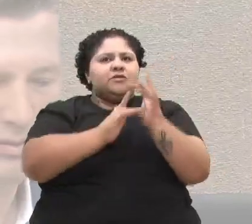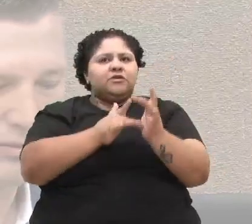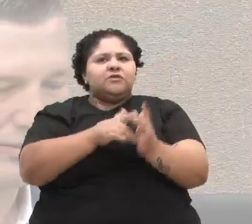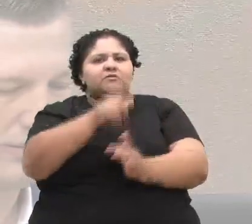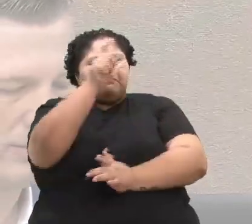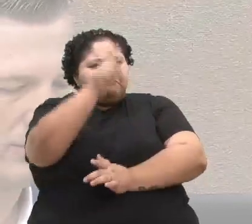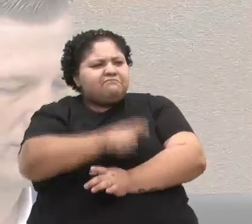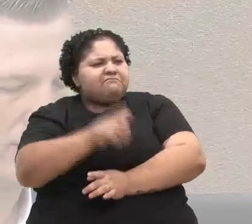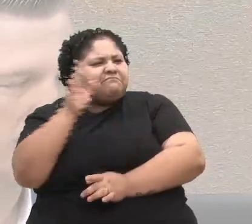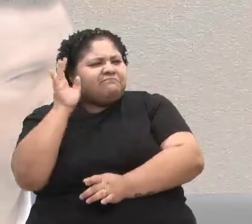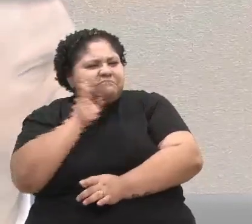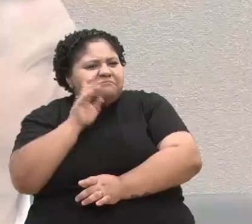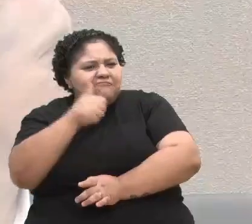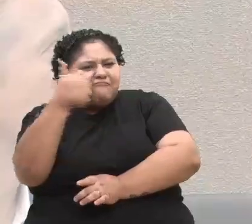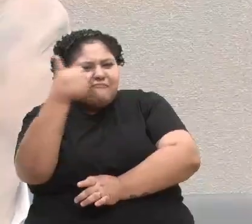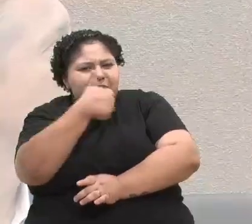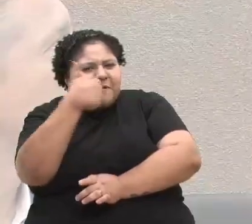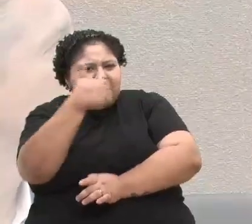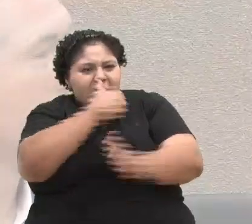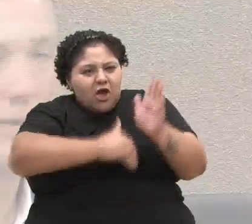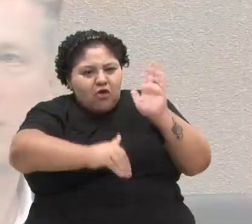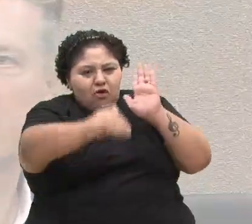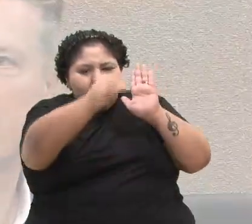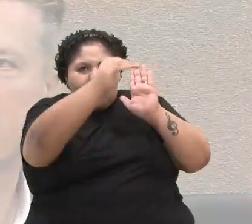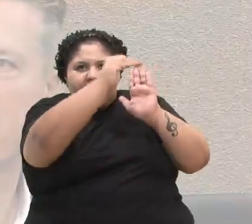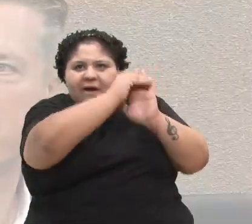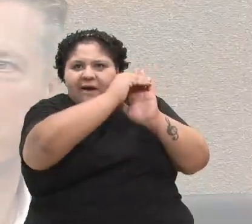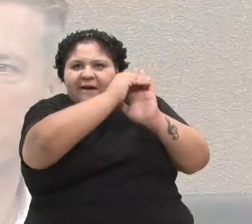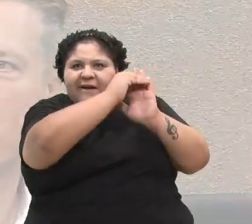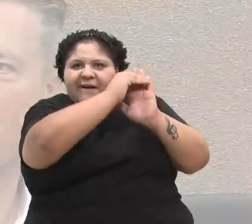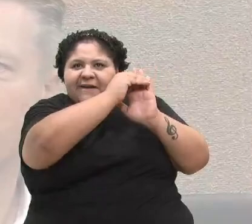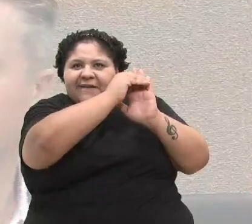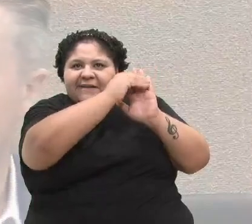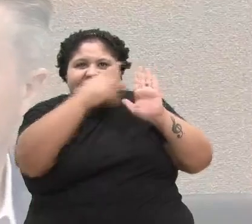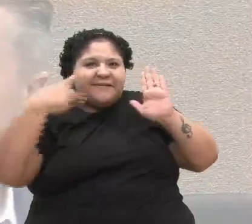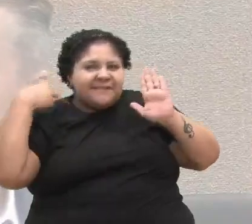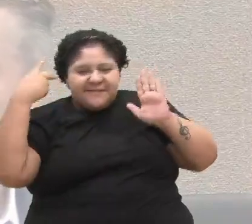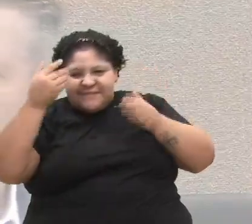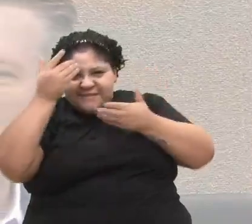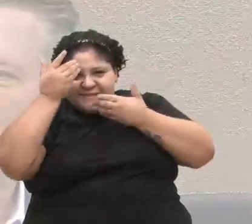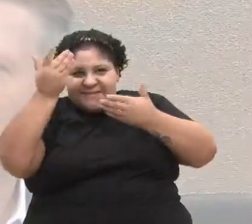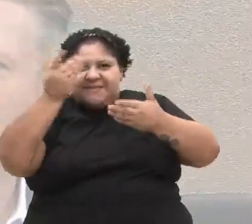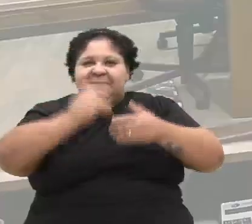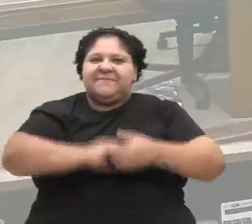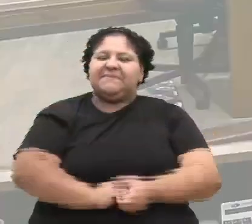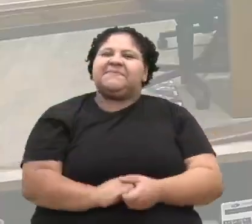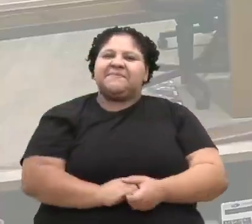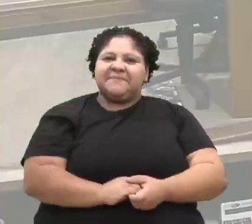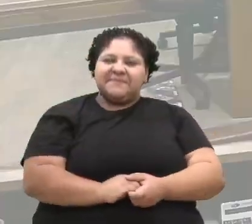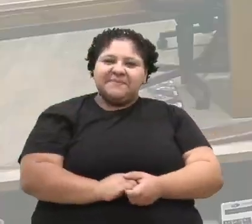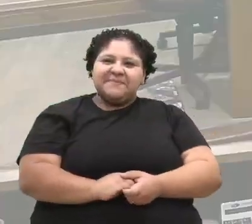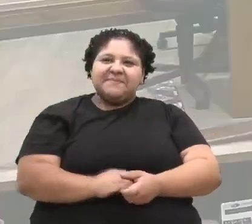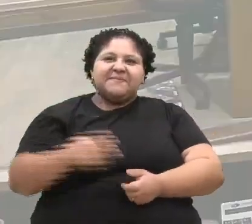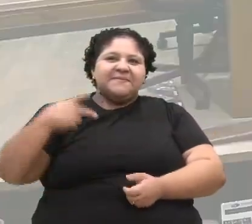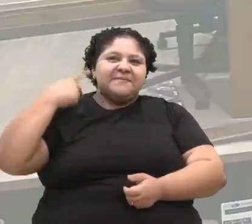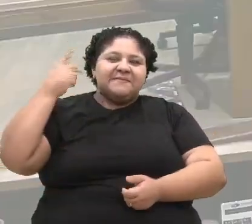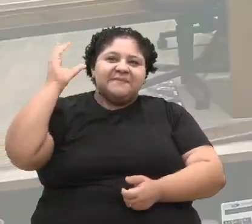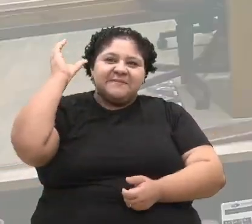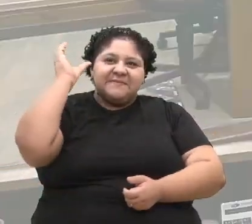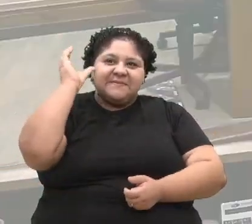no concurso de gaita piano, senhor vereador. Muito obrigado. Vereador Cadori com a palavra.